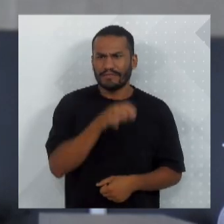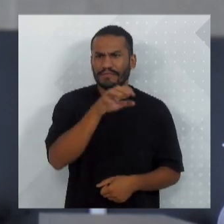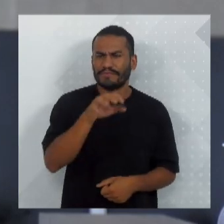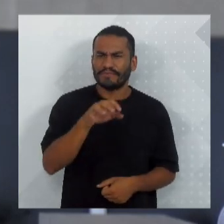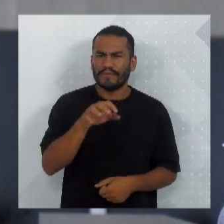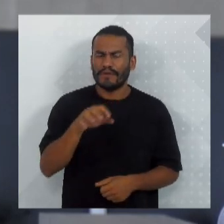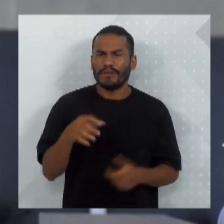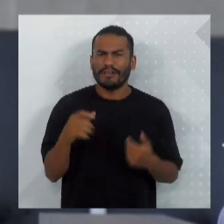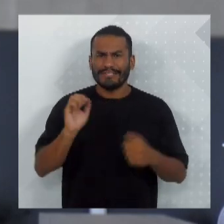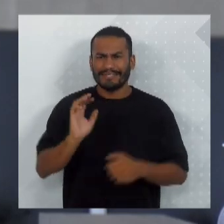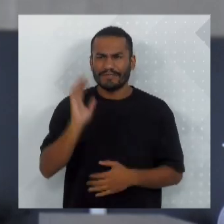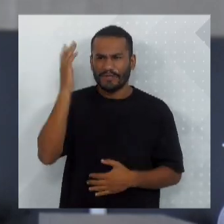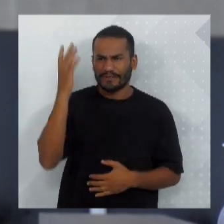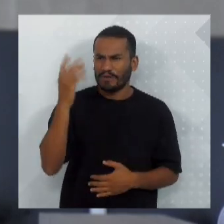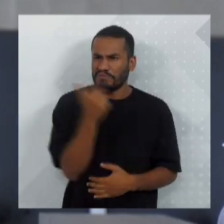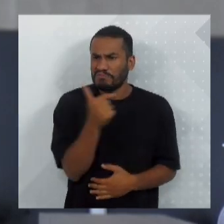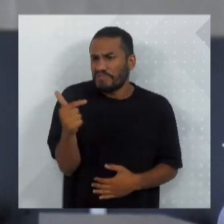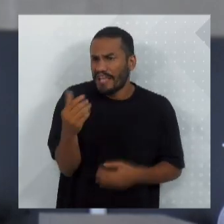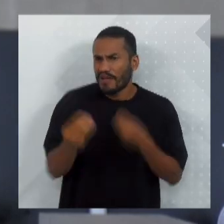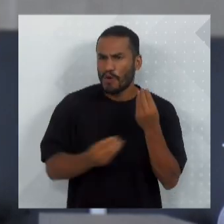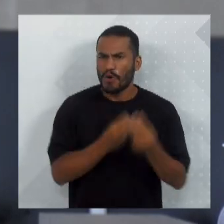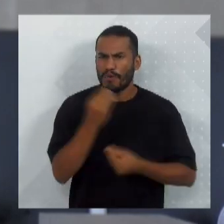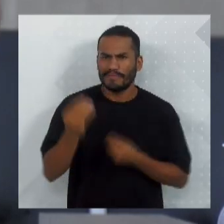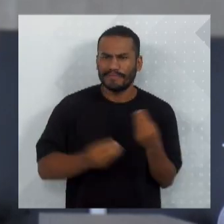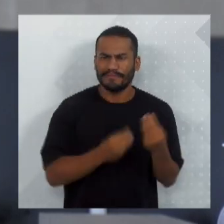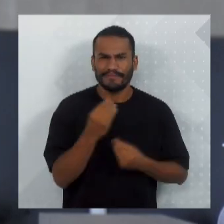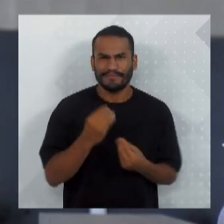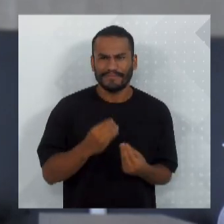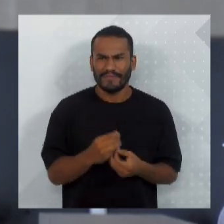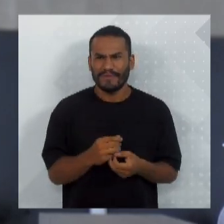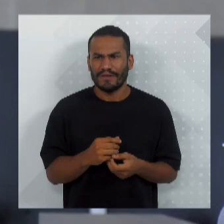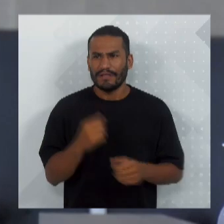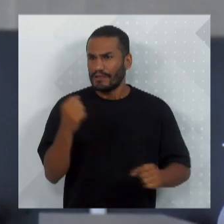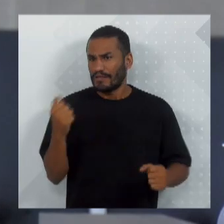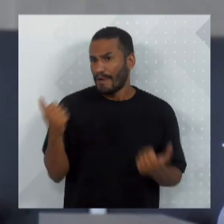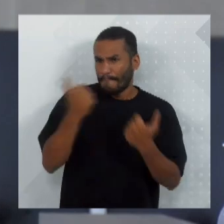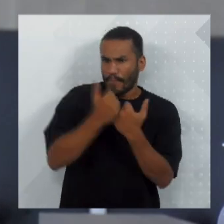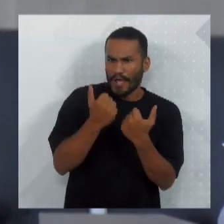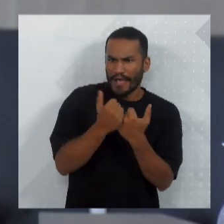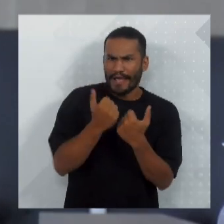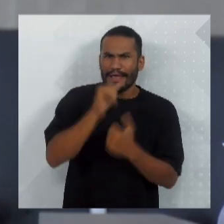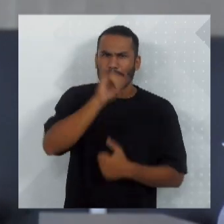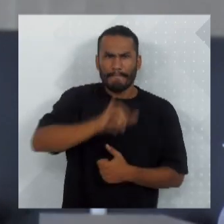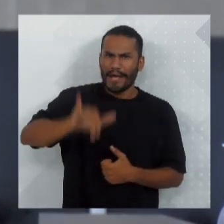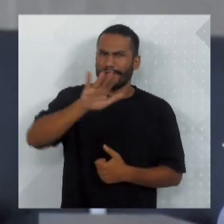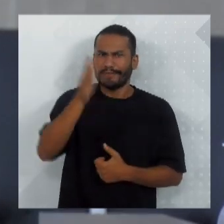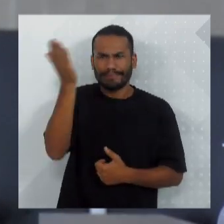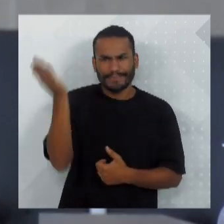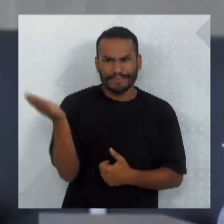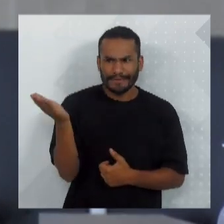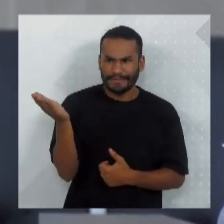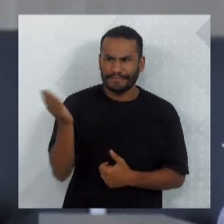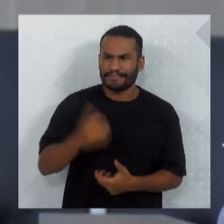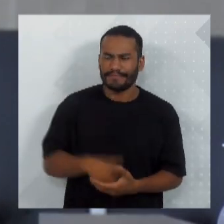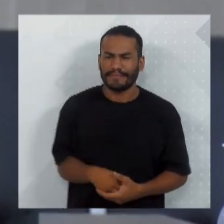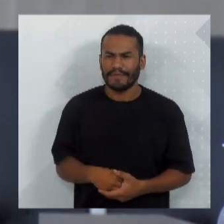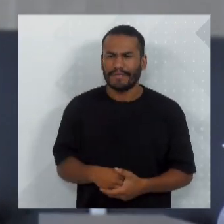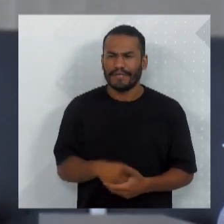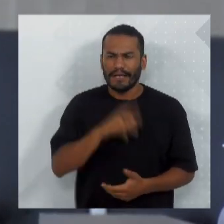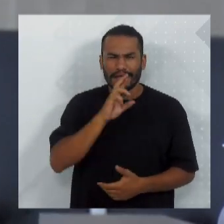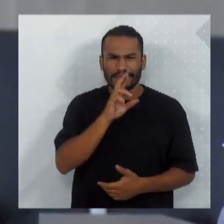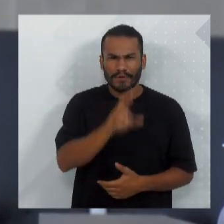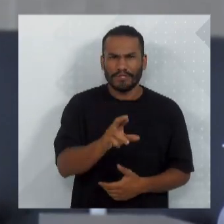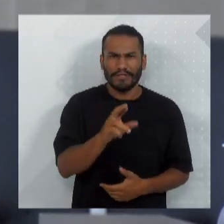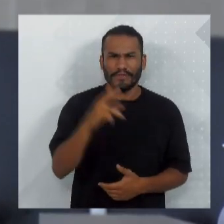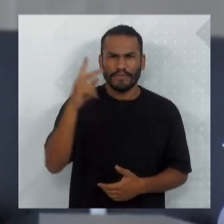nessa situação, não tem nem como deixar de não apoiar mais imagens dessa ali. Respondendo